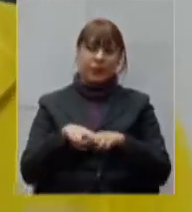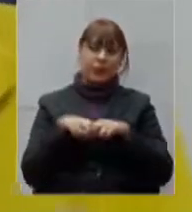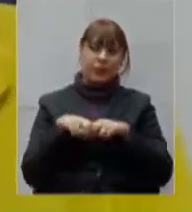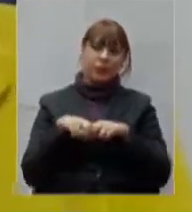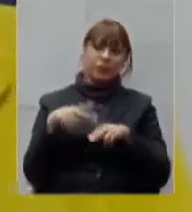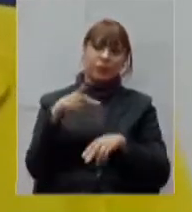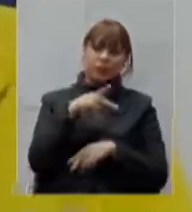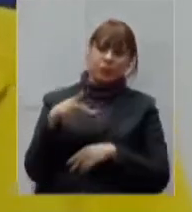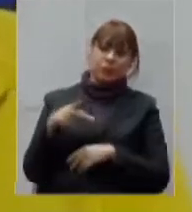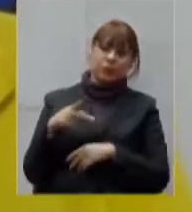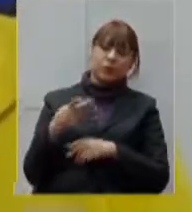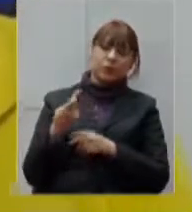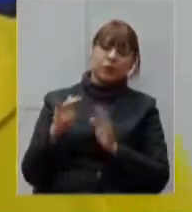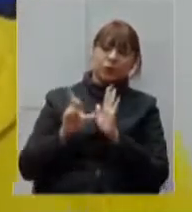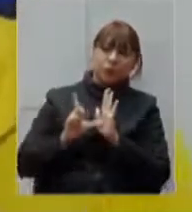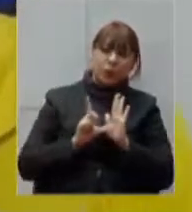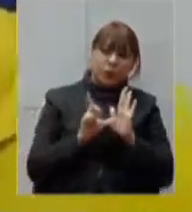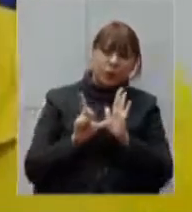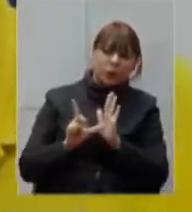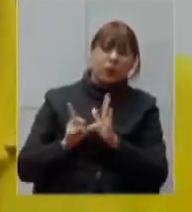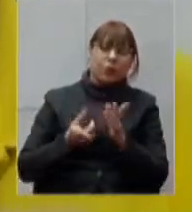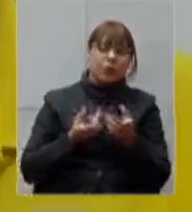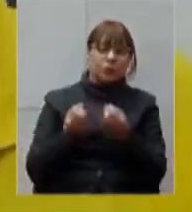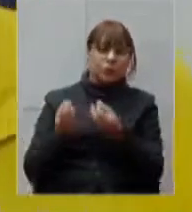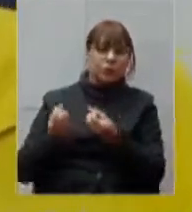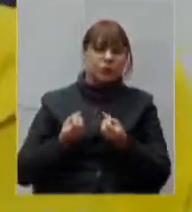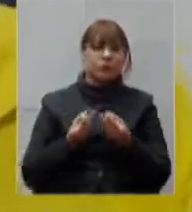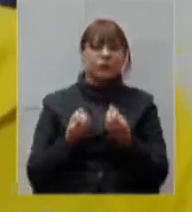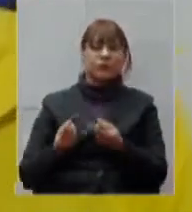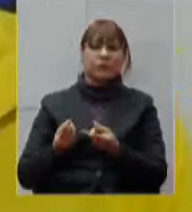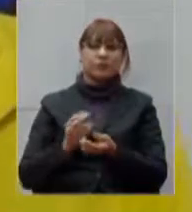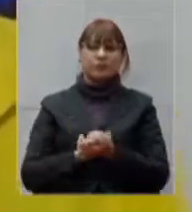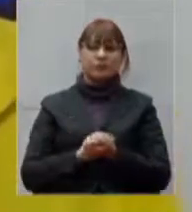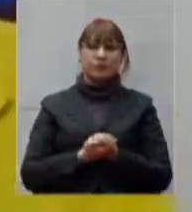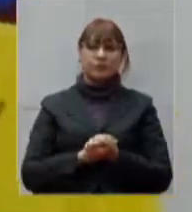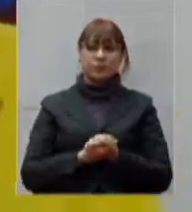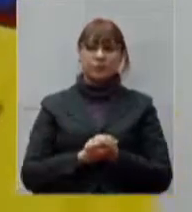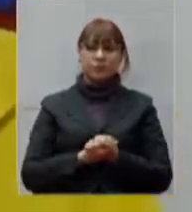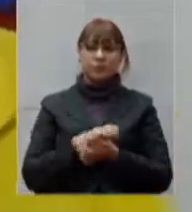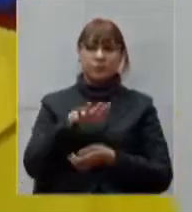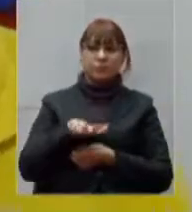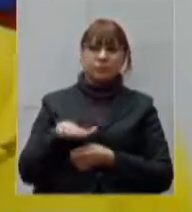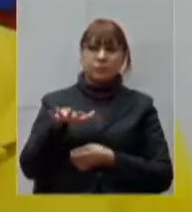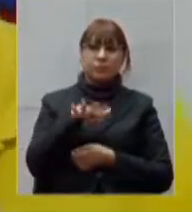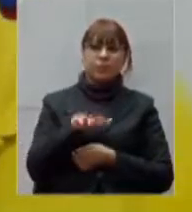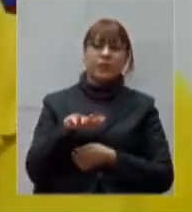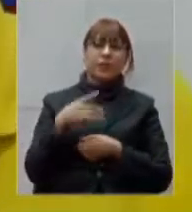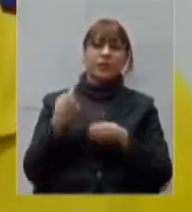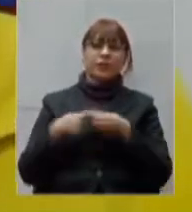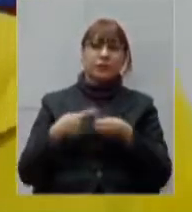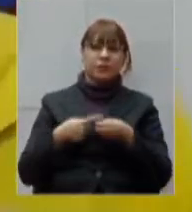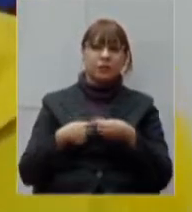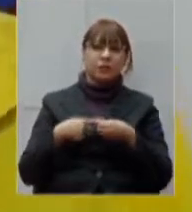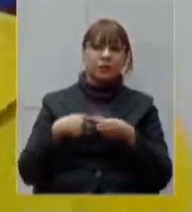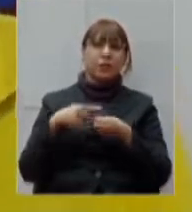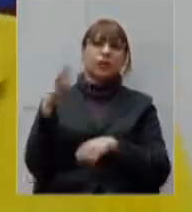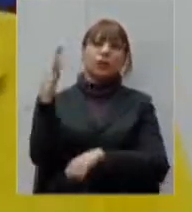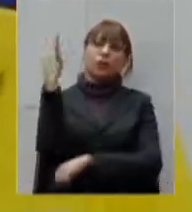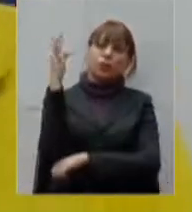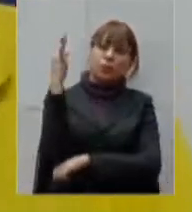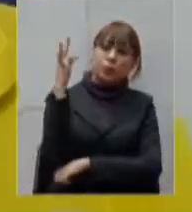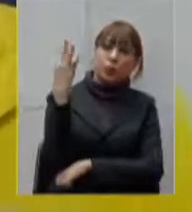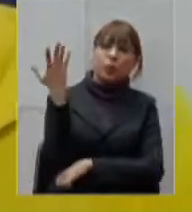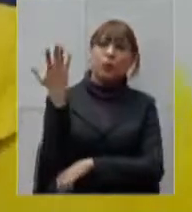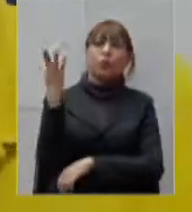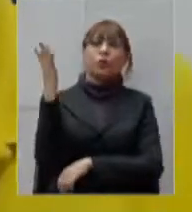As cidades vizinhas do Vale do Aço estão com o comércio aberto, caso de Fabriciano, de Timóteo, Santana do Paraíso, em